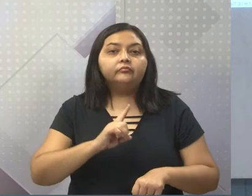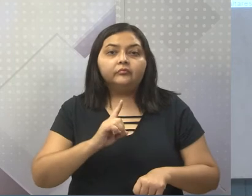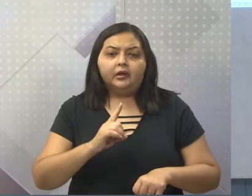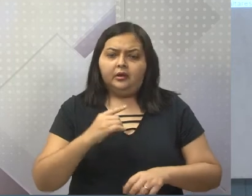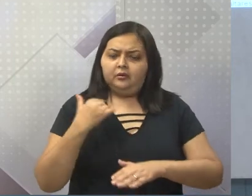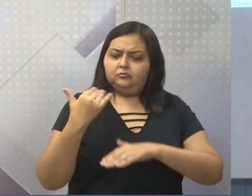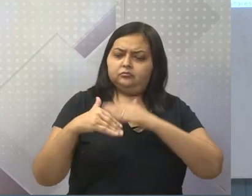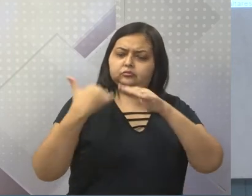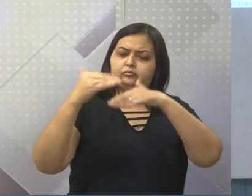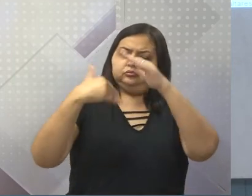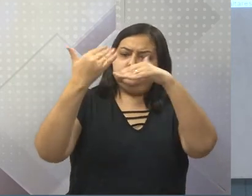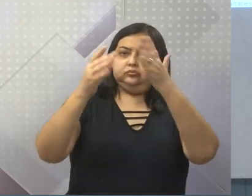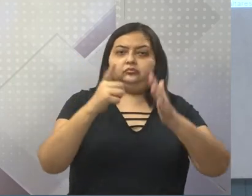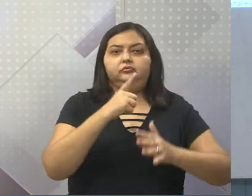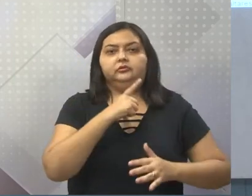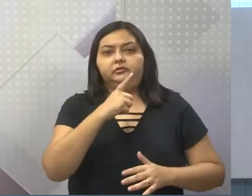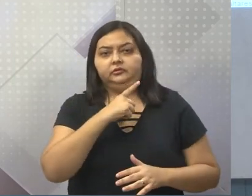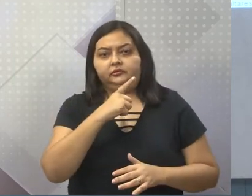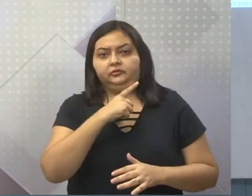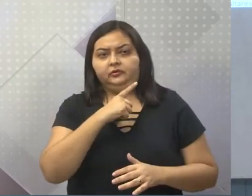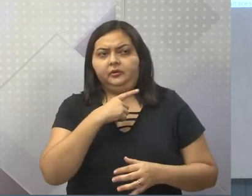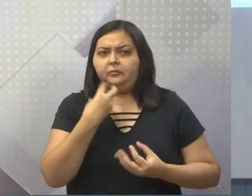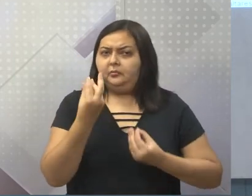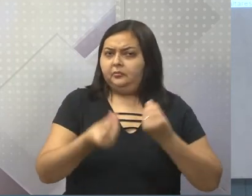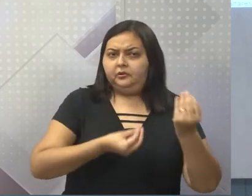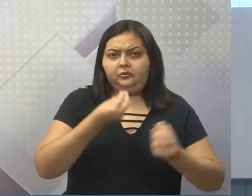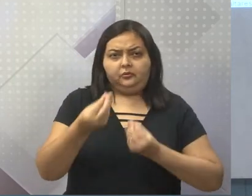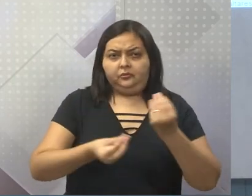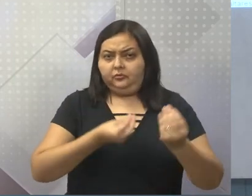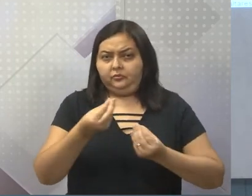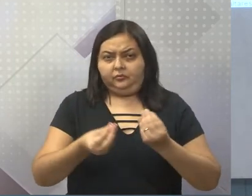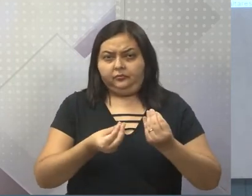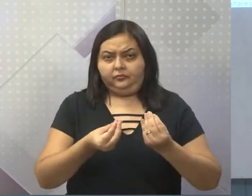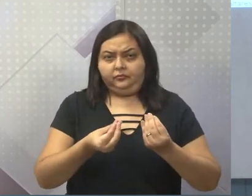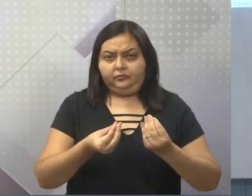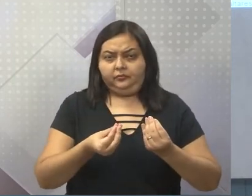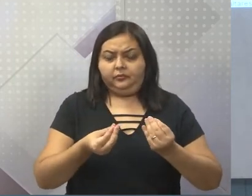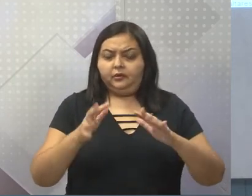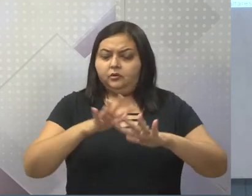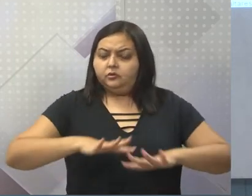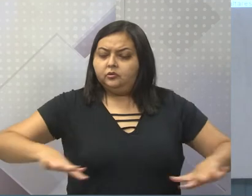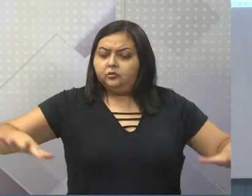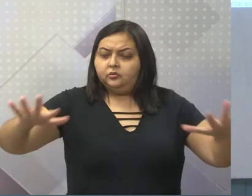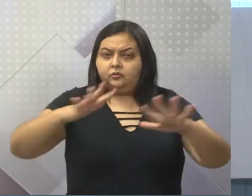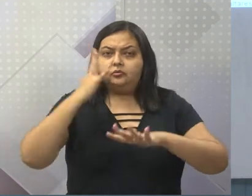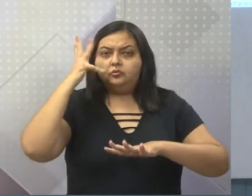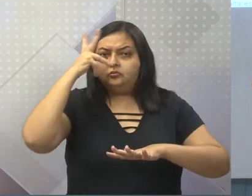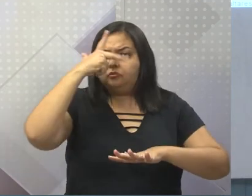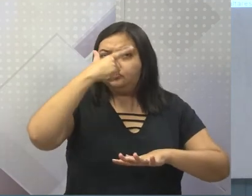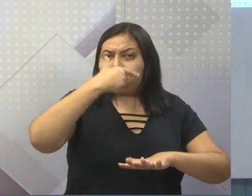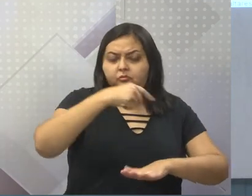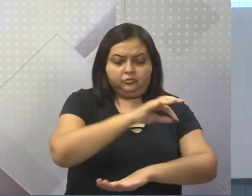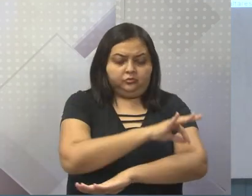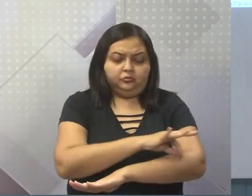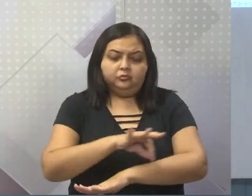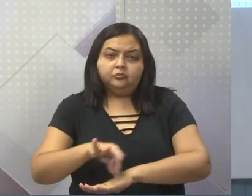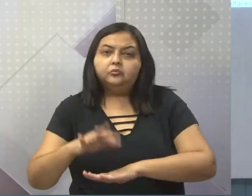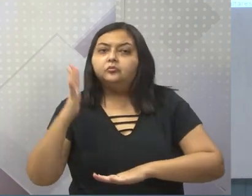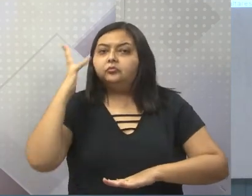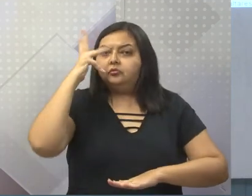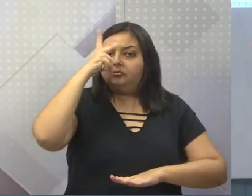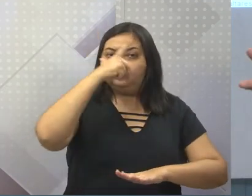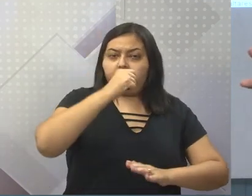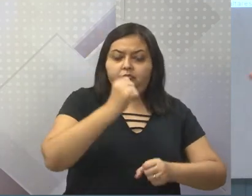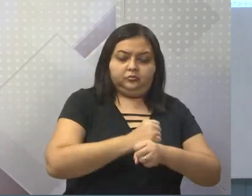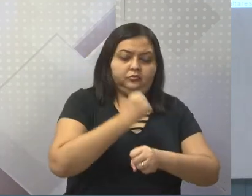evoluída. Muito evoluída em que sentido? Na questão urbanista, na questão da arquitetura, na